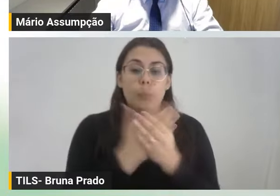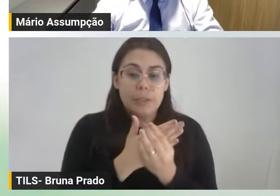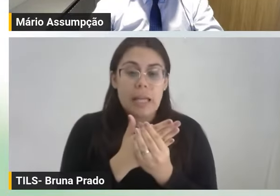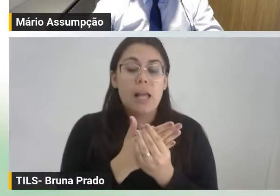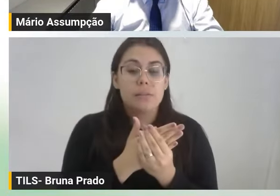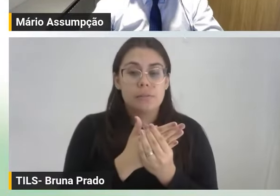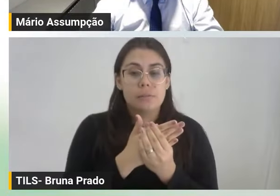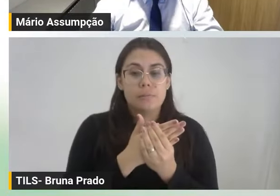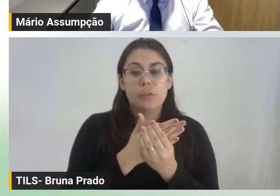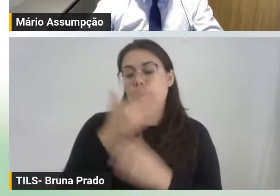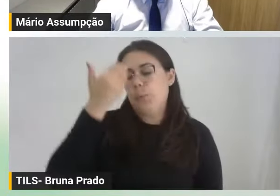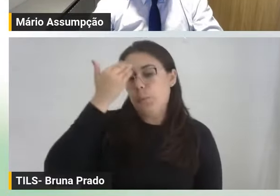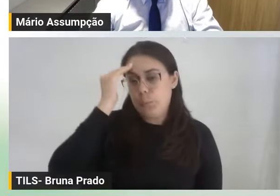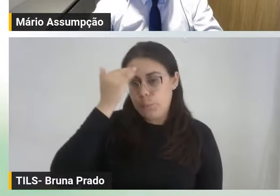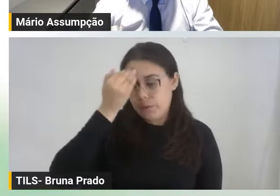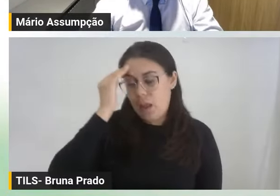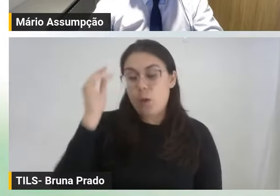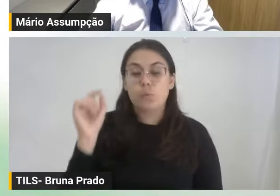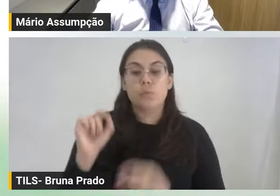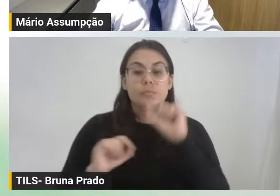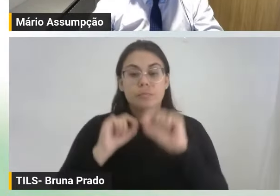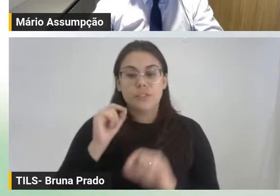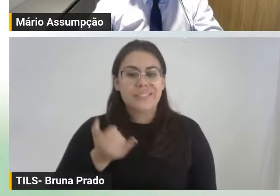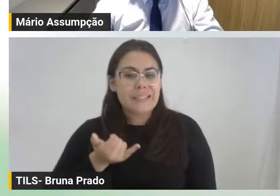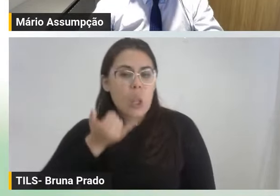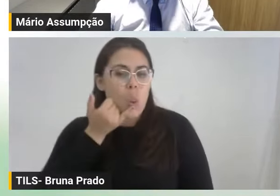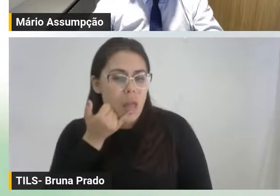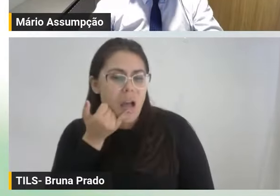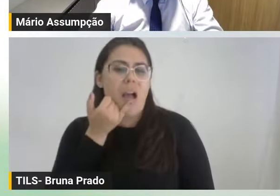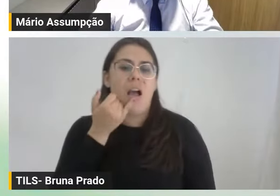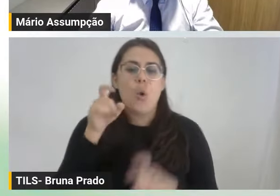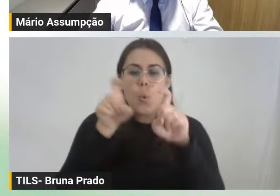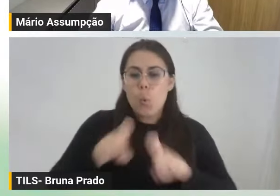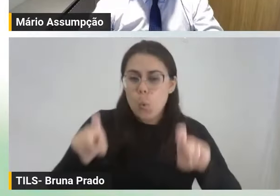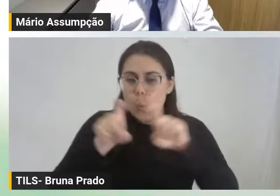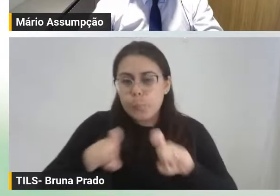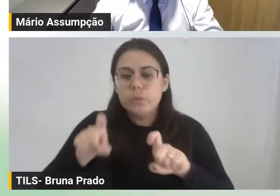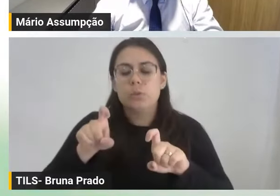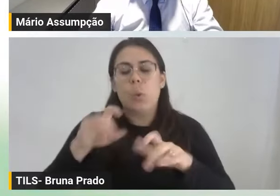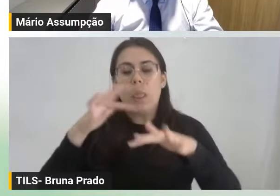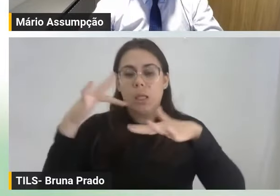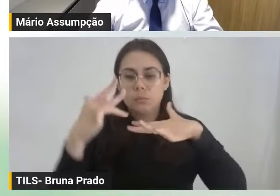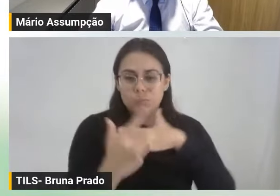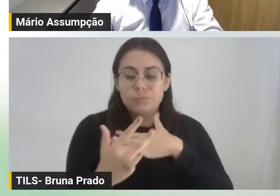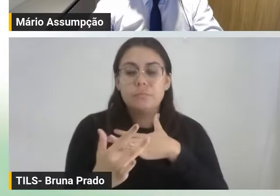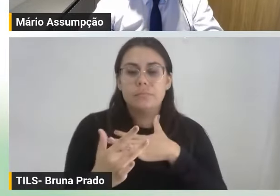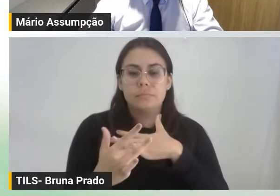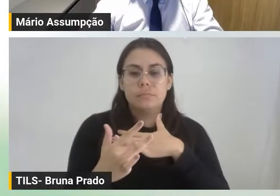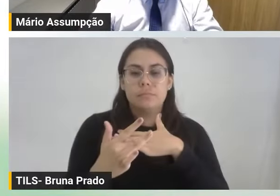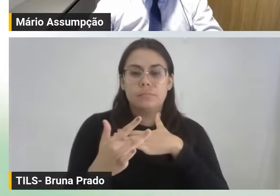entendo que muito do celular, do computador, das redes sociais, são matérias